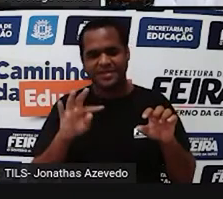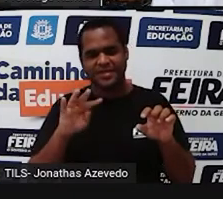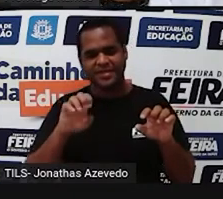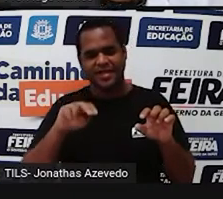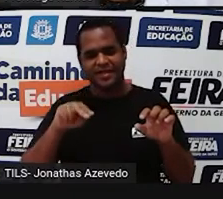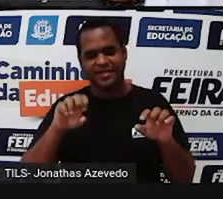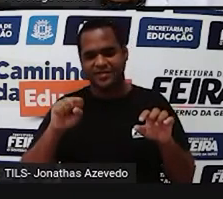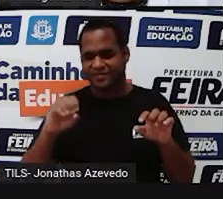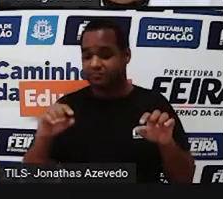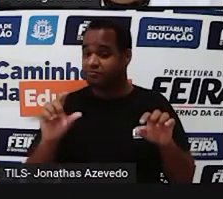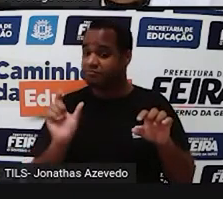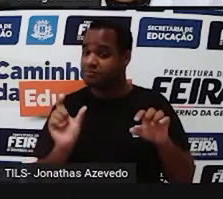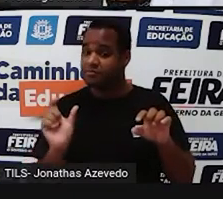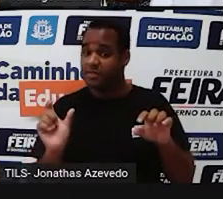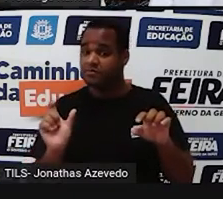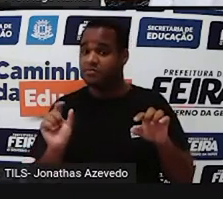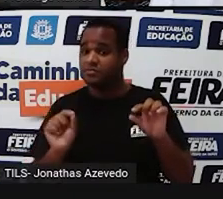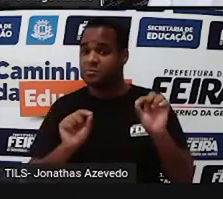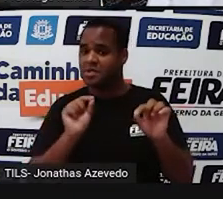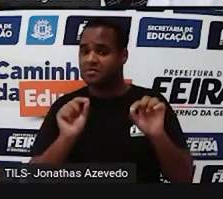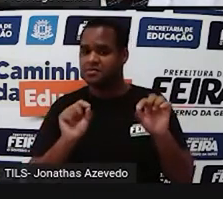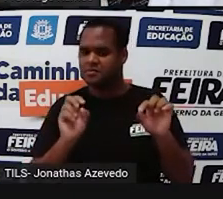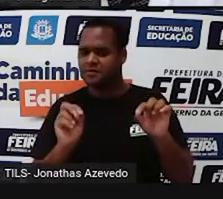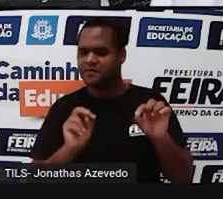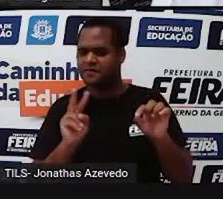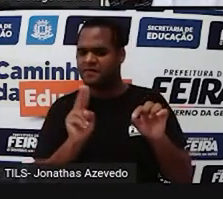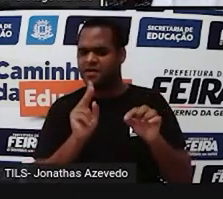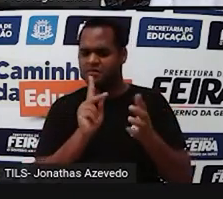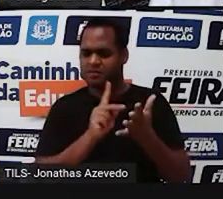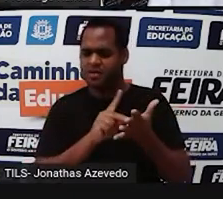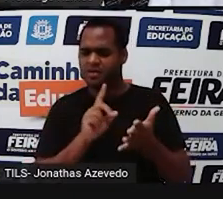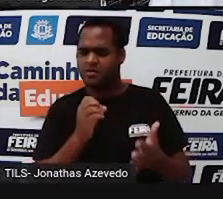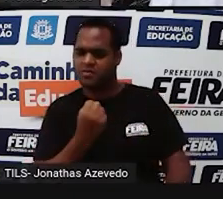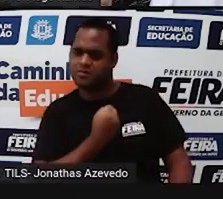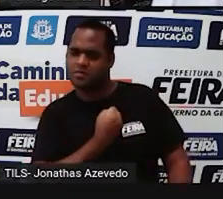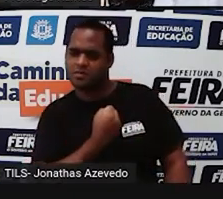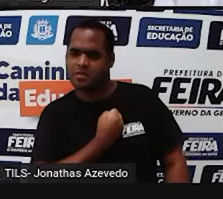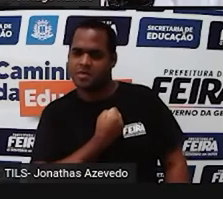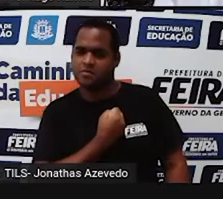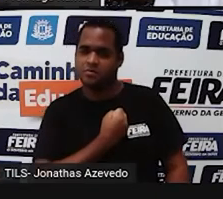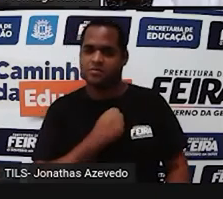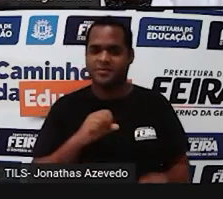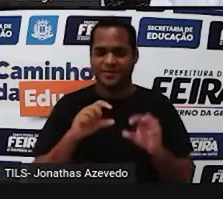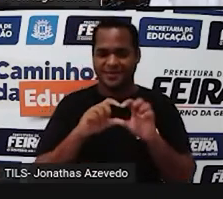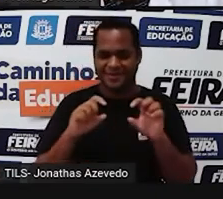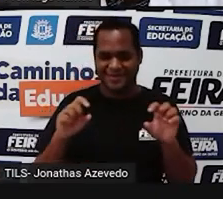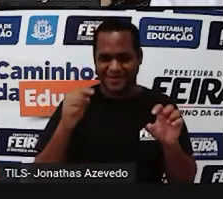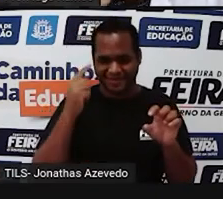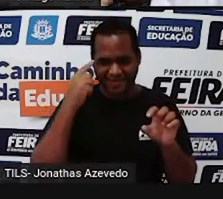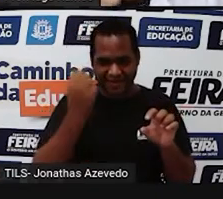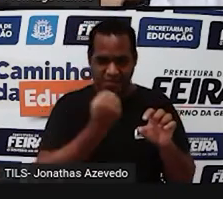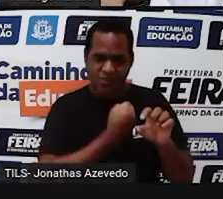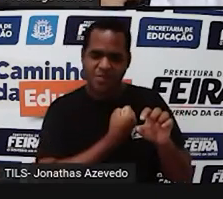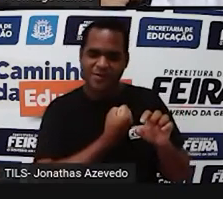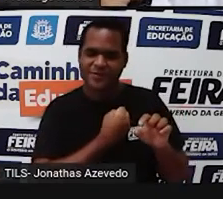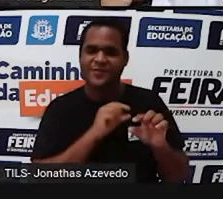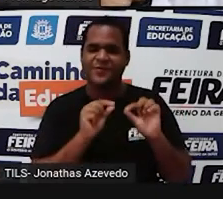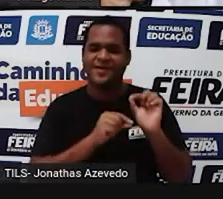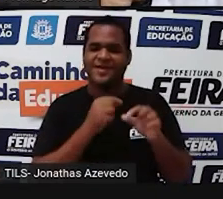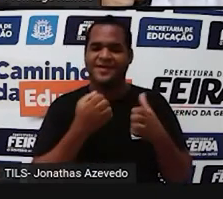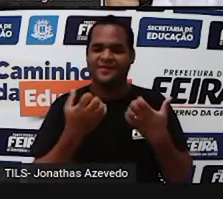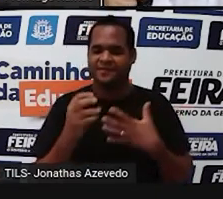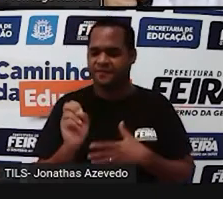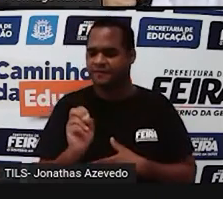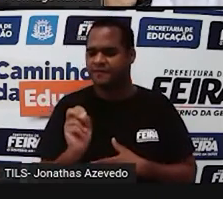palavras. Quanto é que isso vale mesmo em número? Em algarismos numéricos? Quanto é que isso vale,